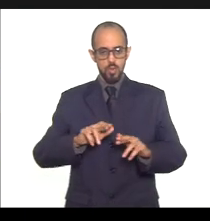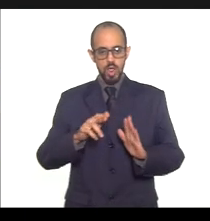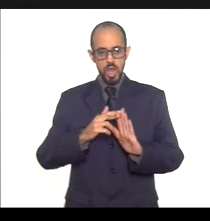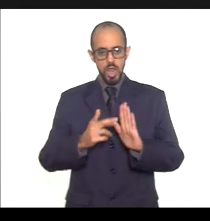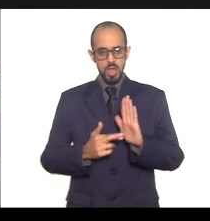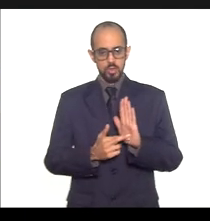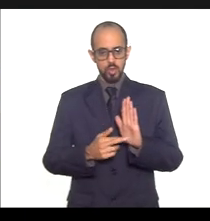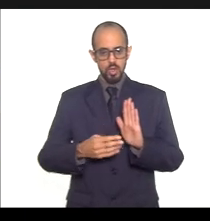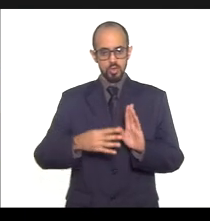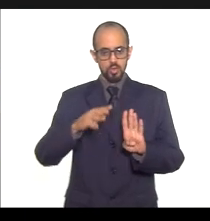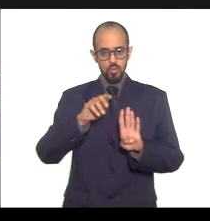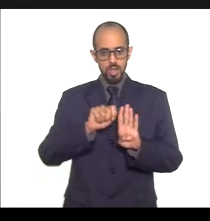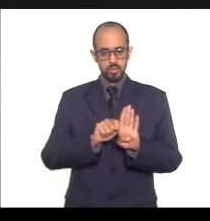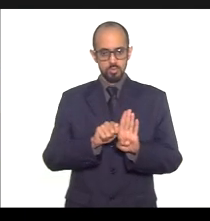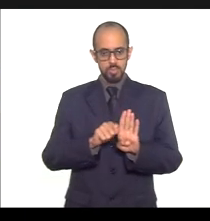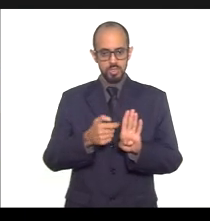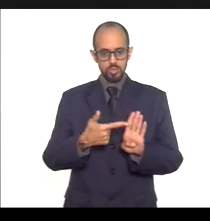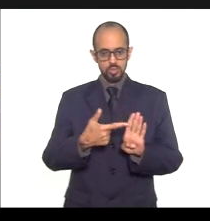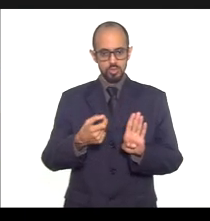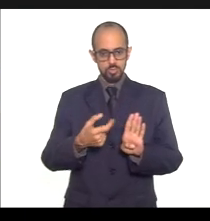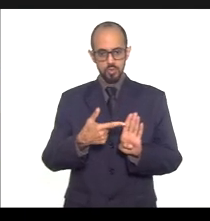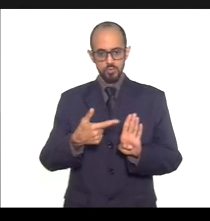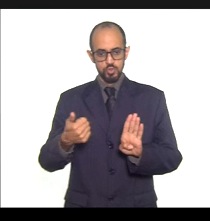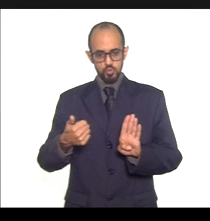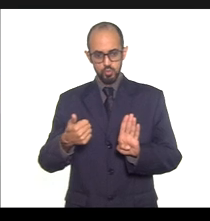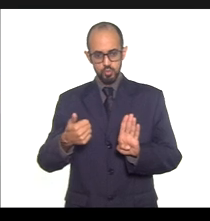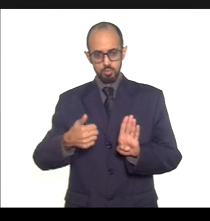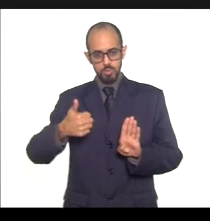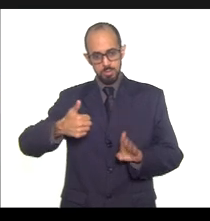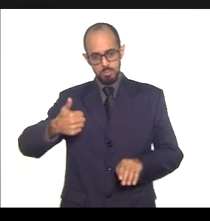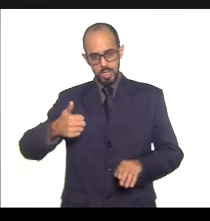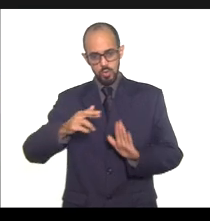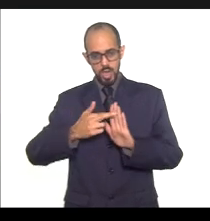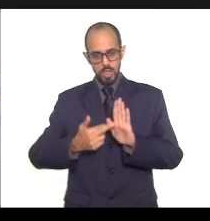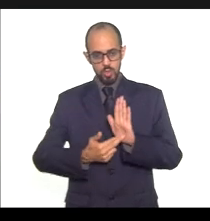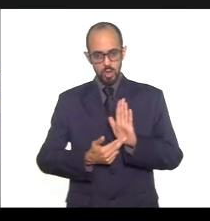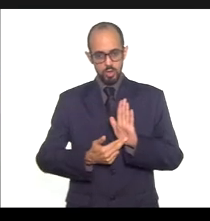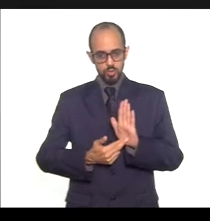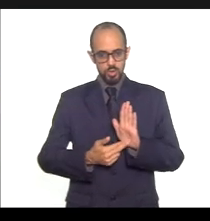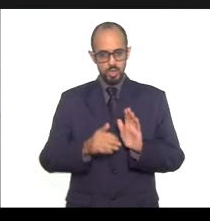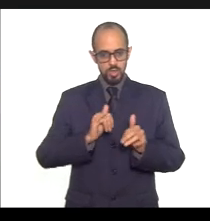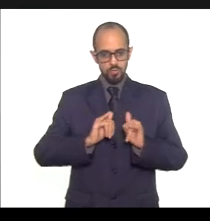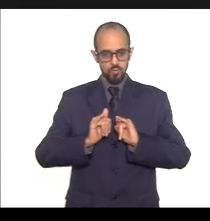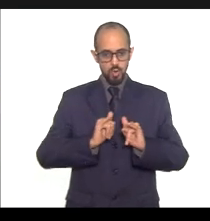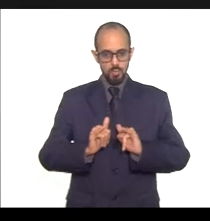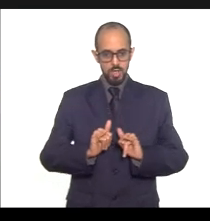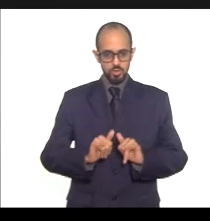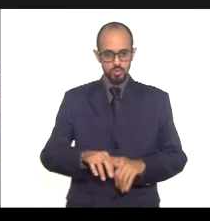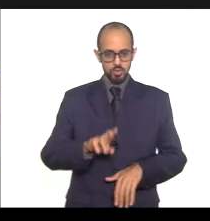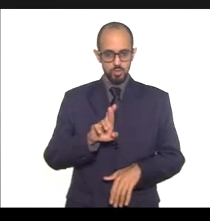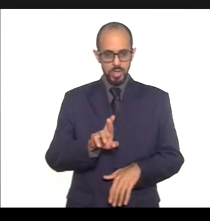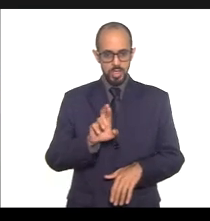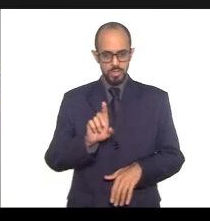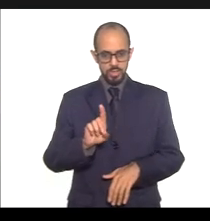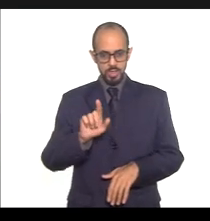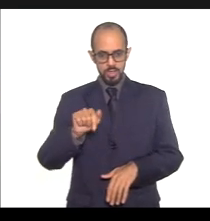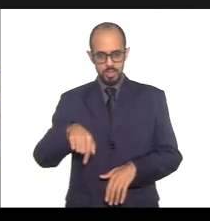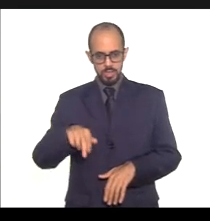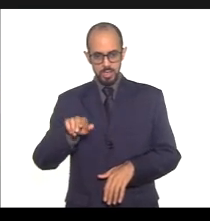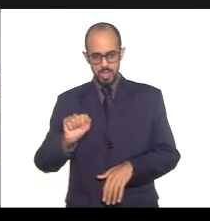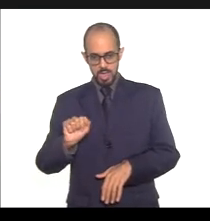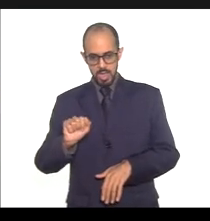quadrimestre anterior, 2021. As informações do RDQA 2021 são